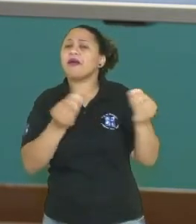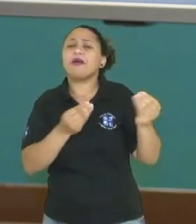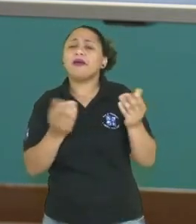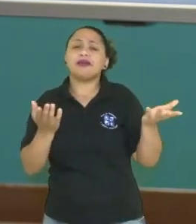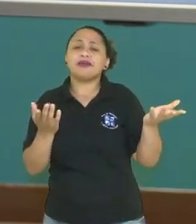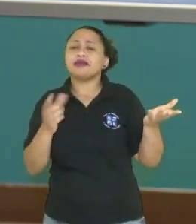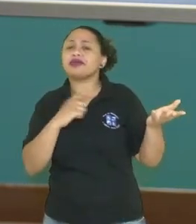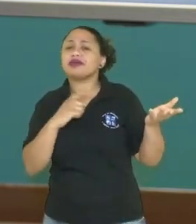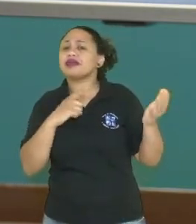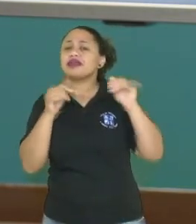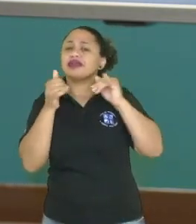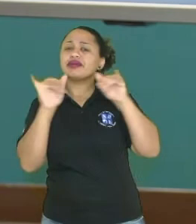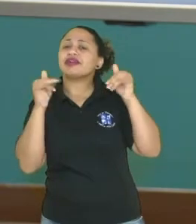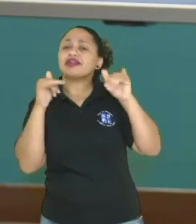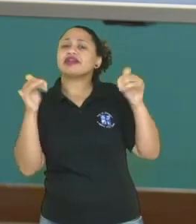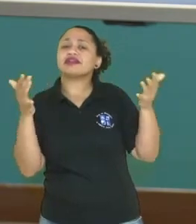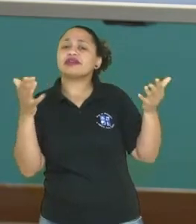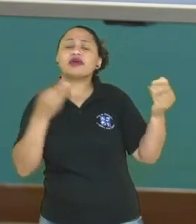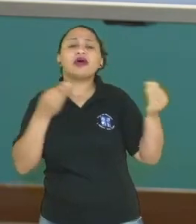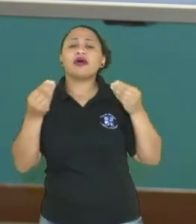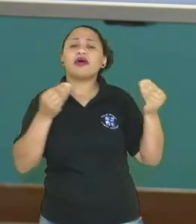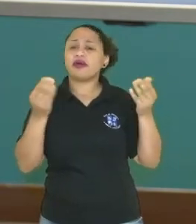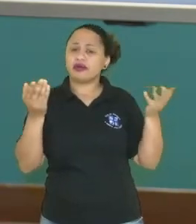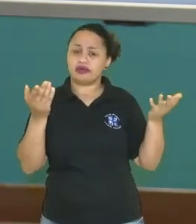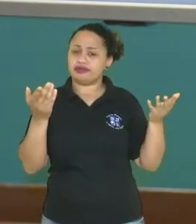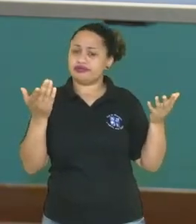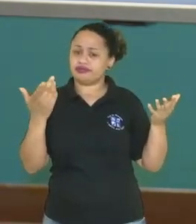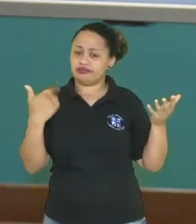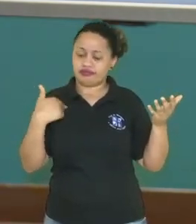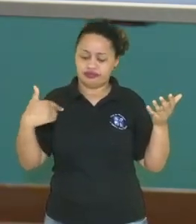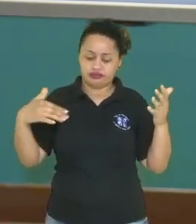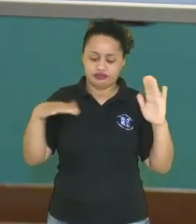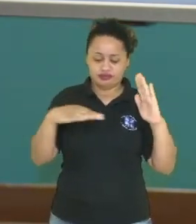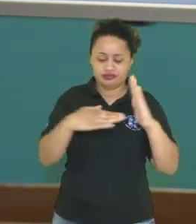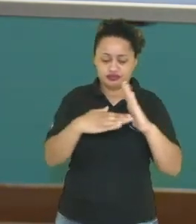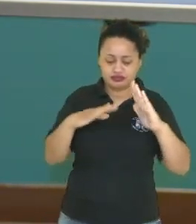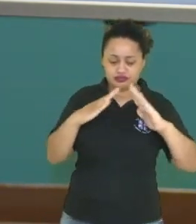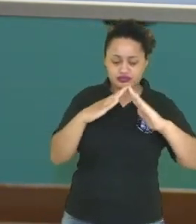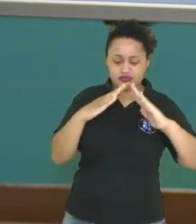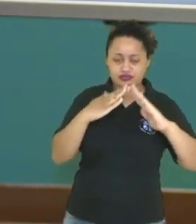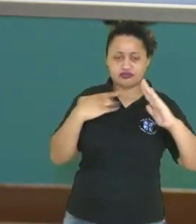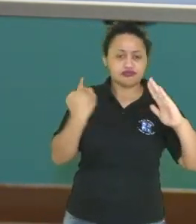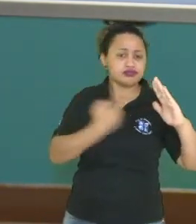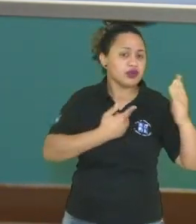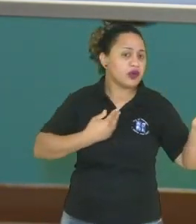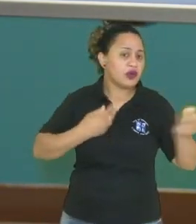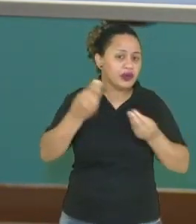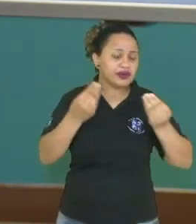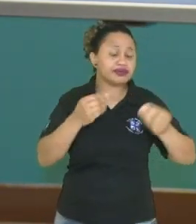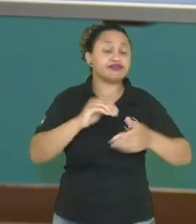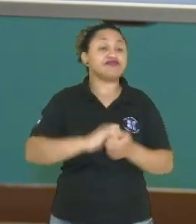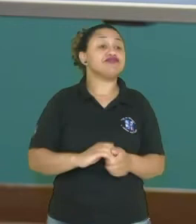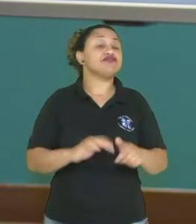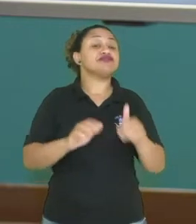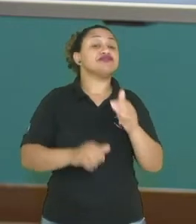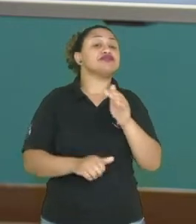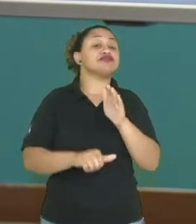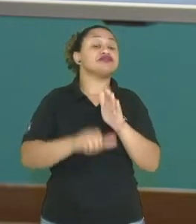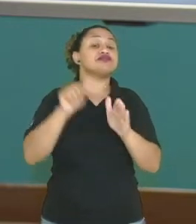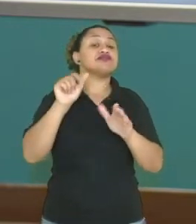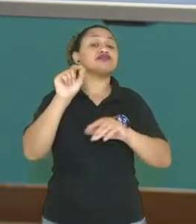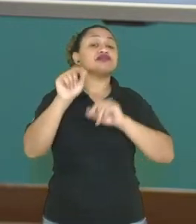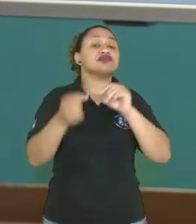já para pensar como que a energia elétrica chega até as nossas casas? Muito bem, primeiro, a produção dela,